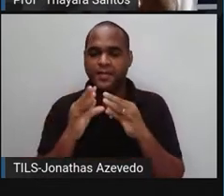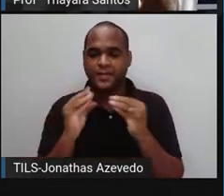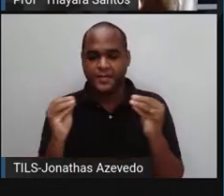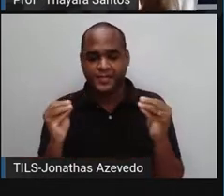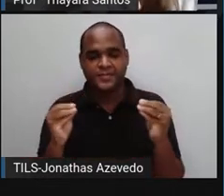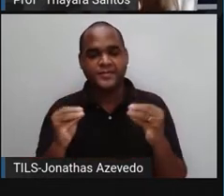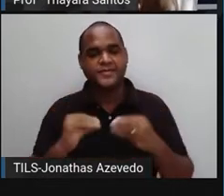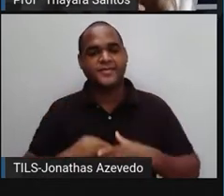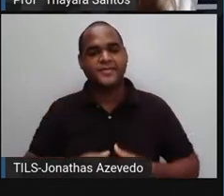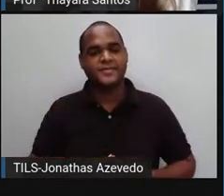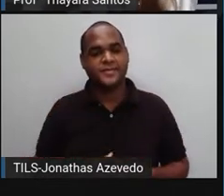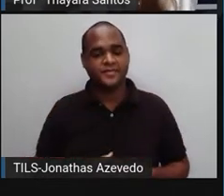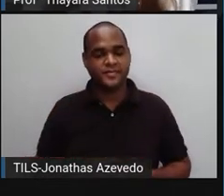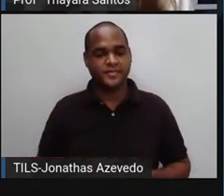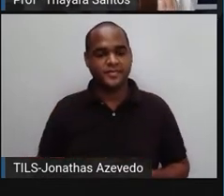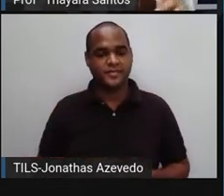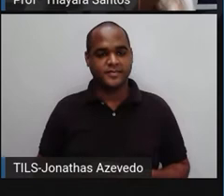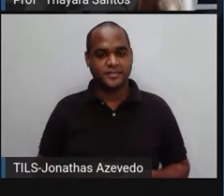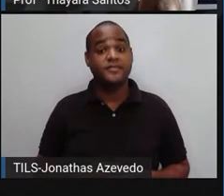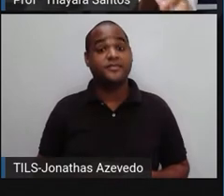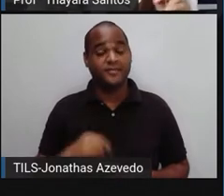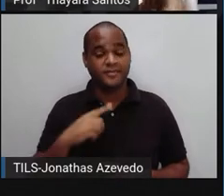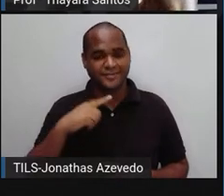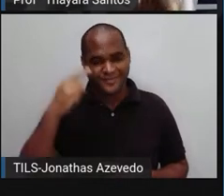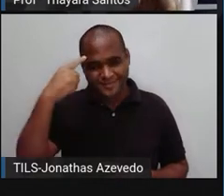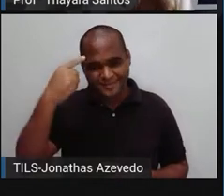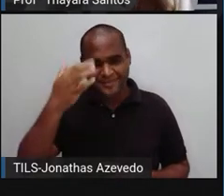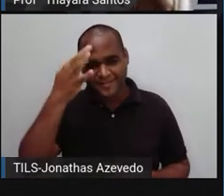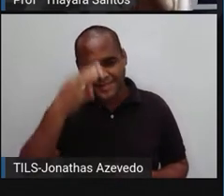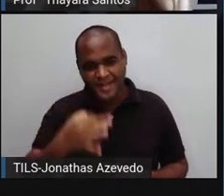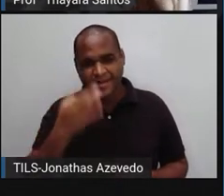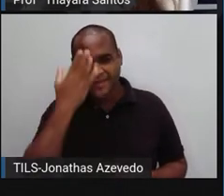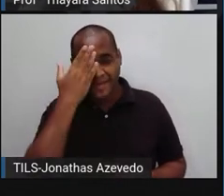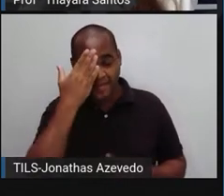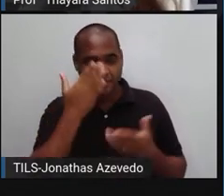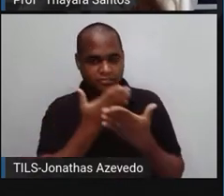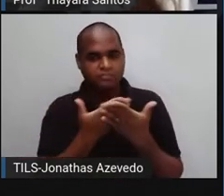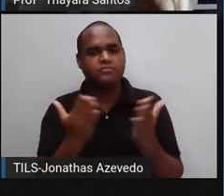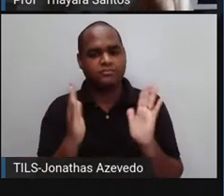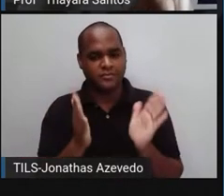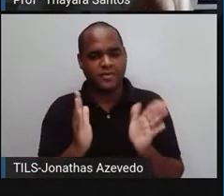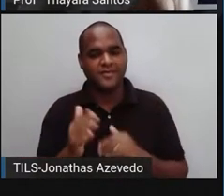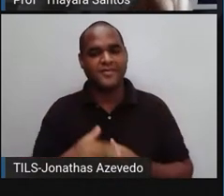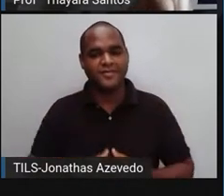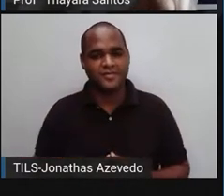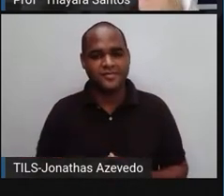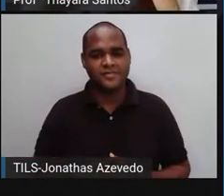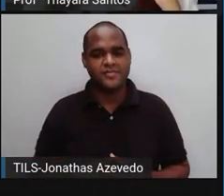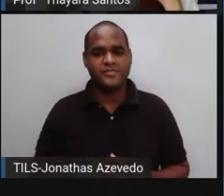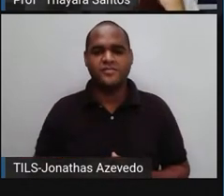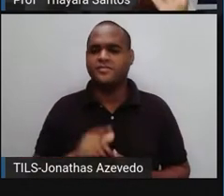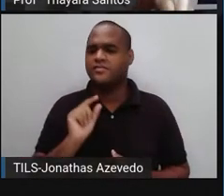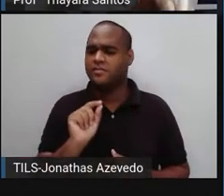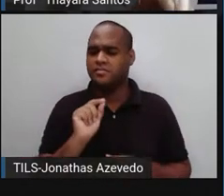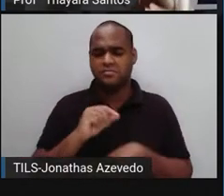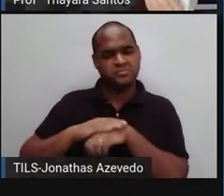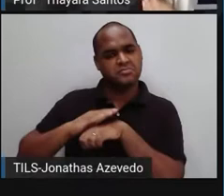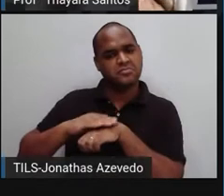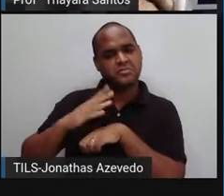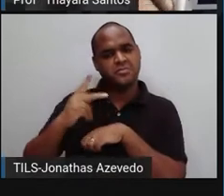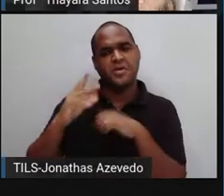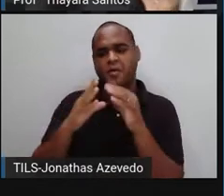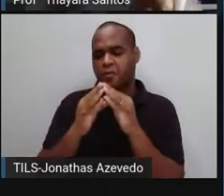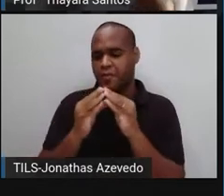a decomposição. A decomposição eu tenho certeza que vocês já ouviram falar. E quem é que realiza esse